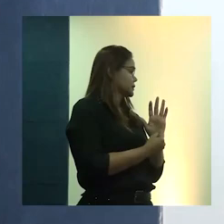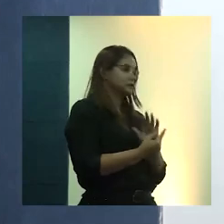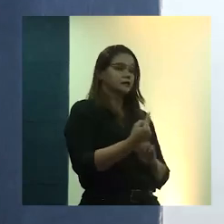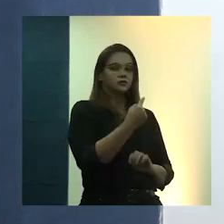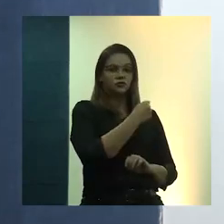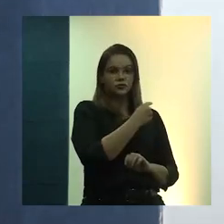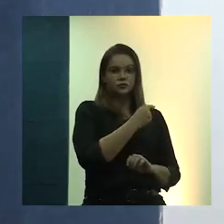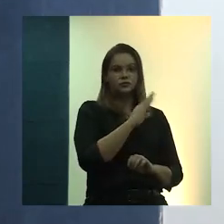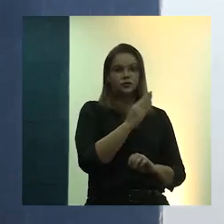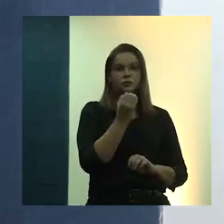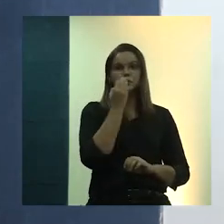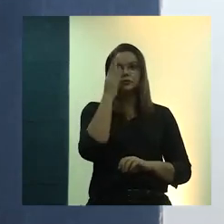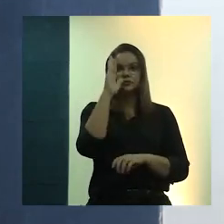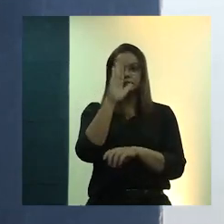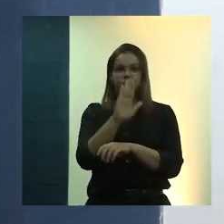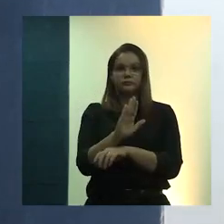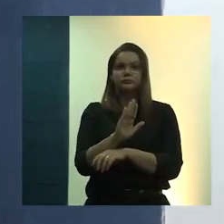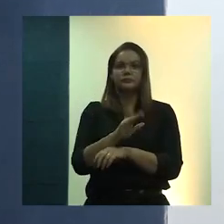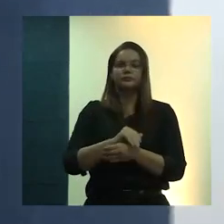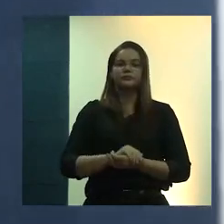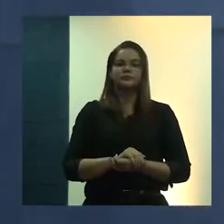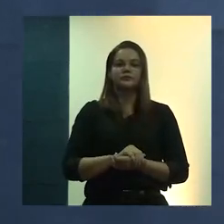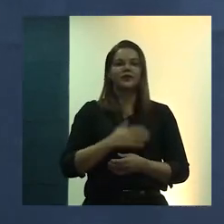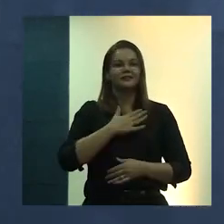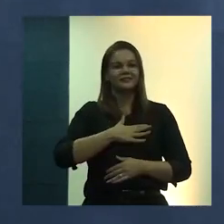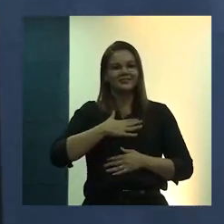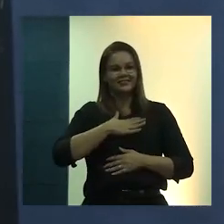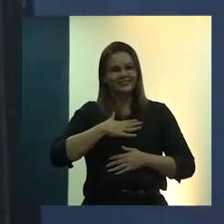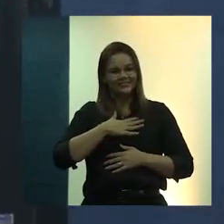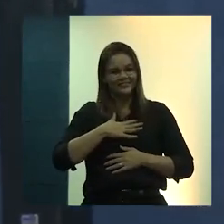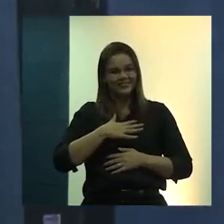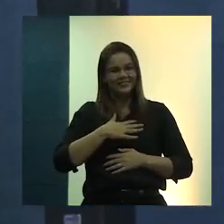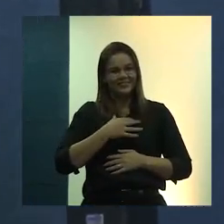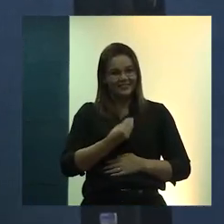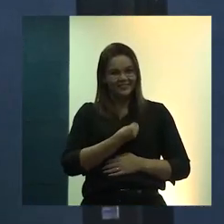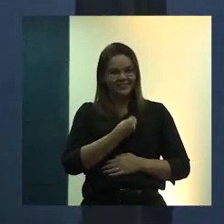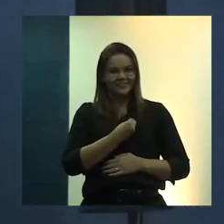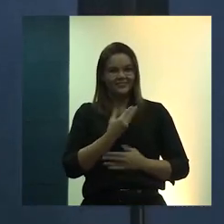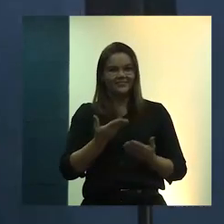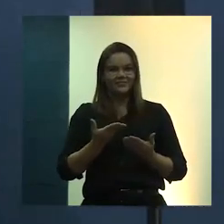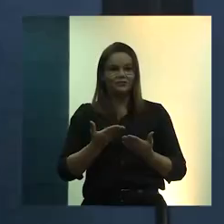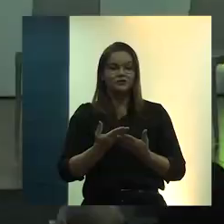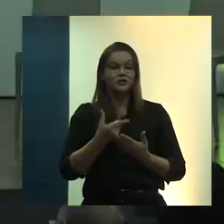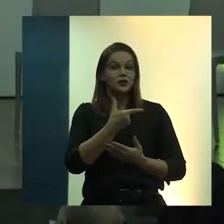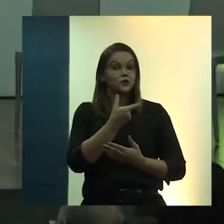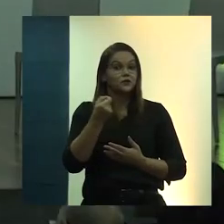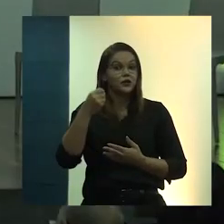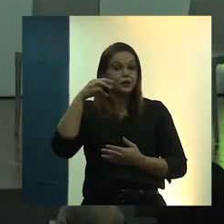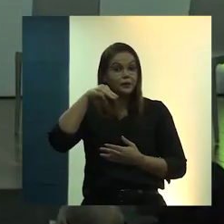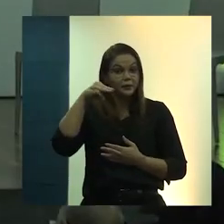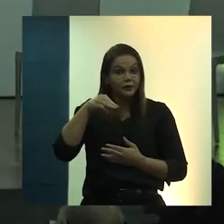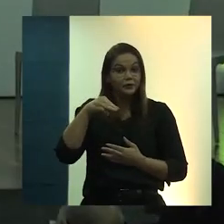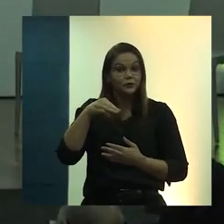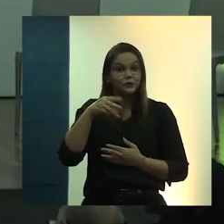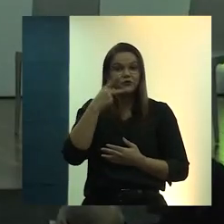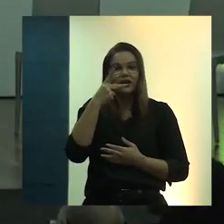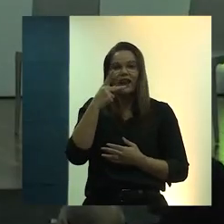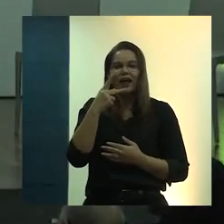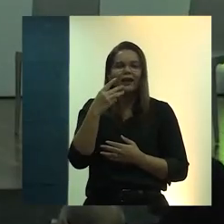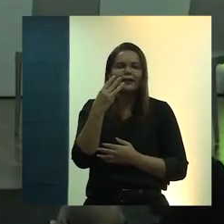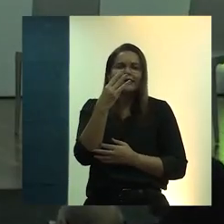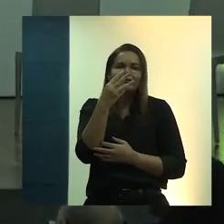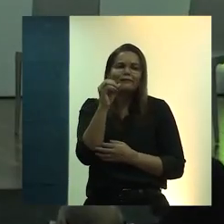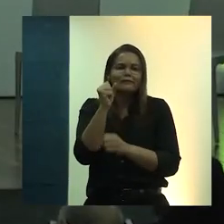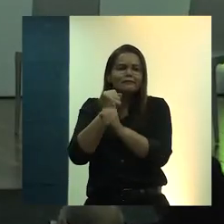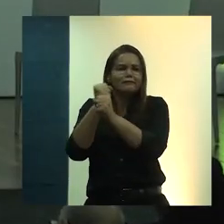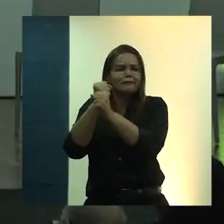Boa tarde. Uma satisfação enorme estar aqui. Em 20 minutos, falar de 30 anos de extensão